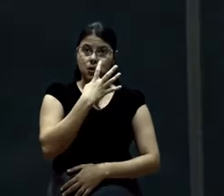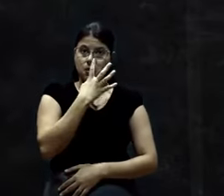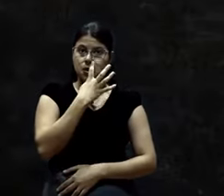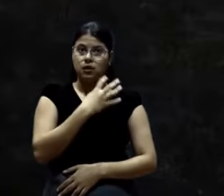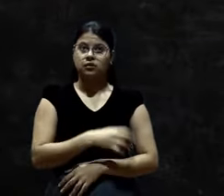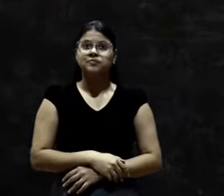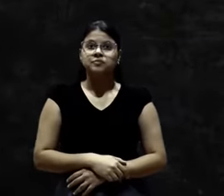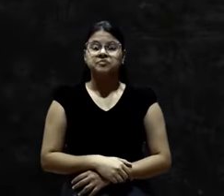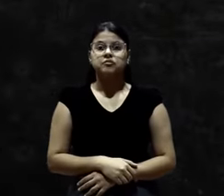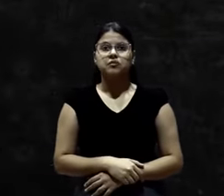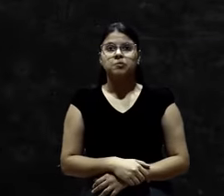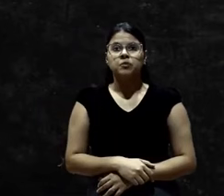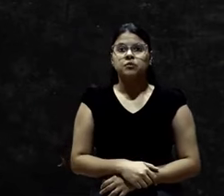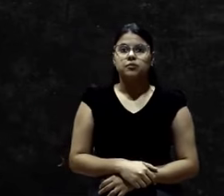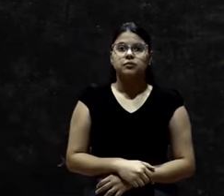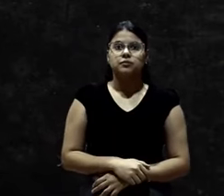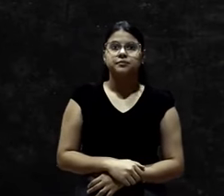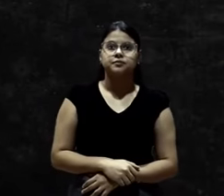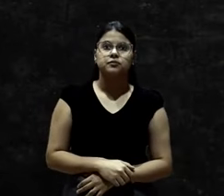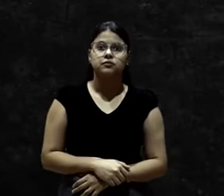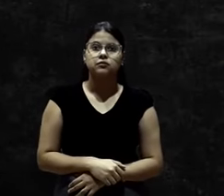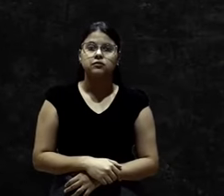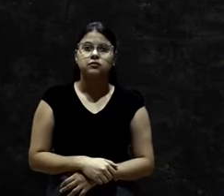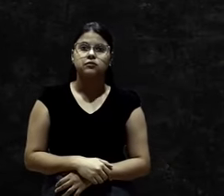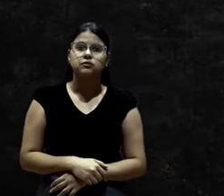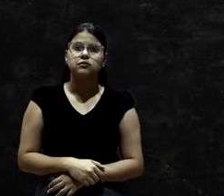O escritor vai dizer o seguinte. Nisto.